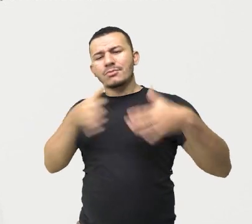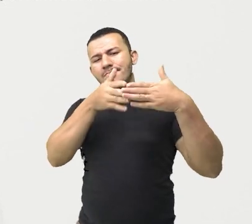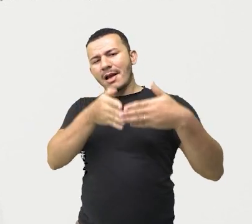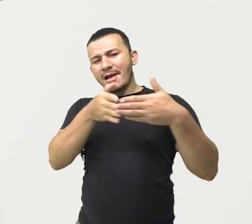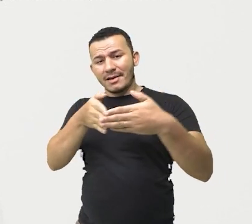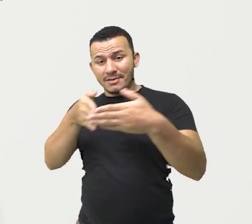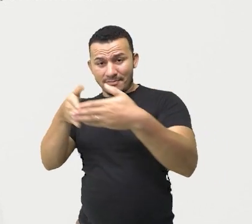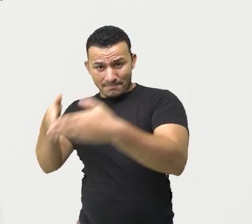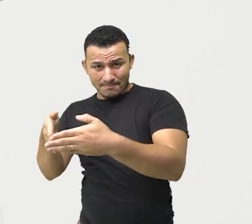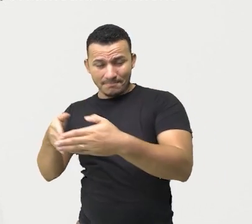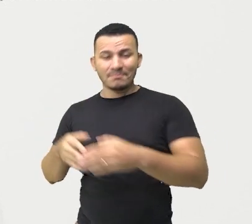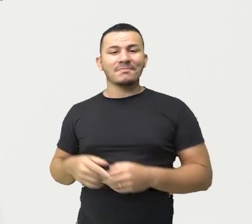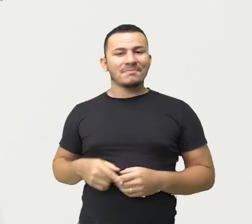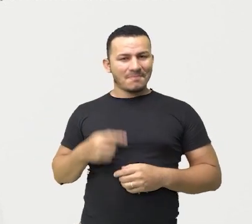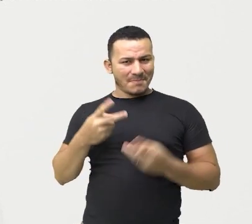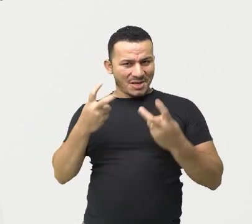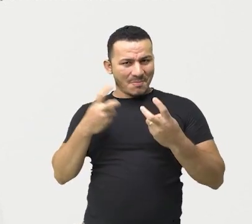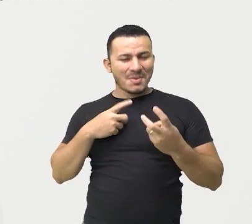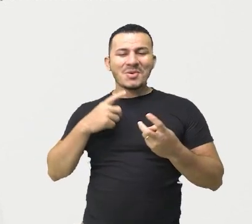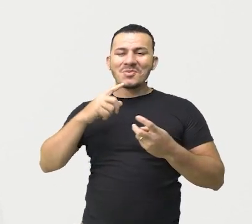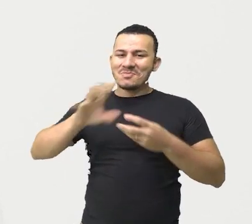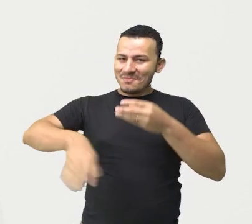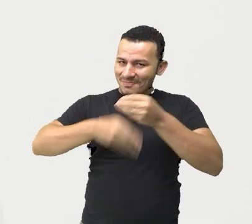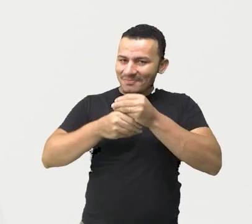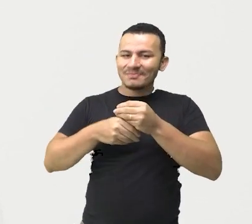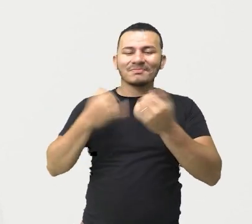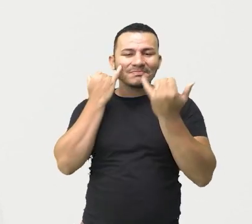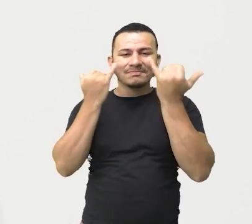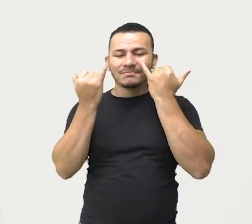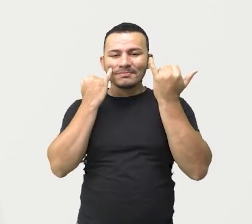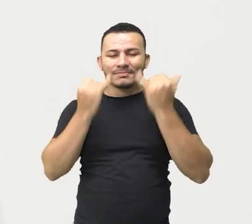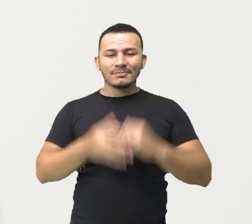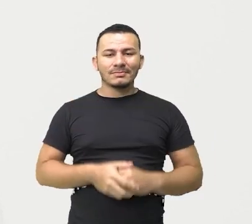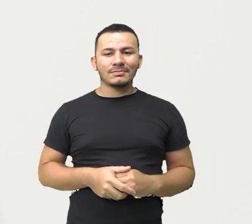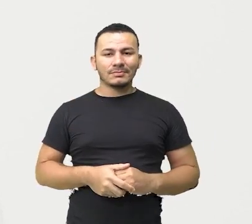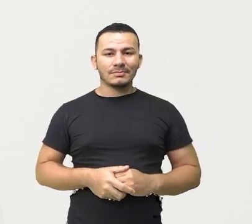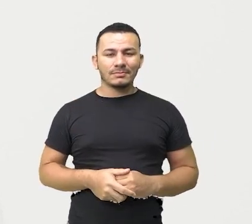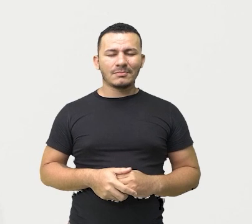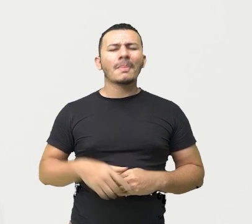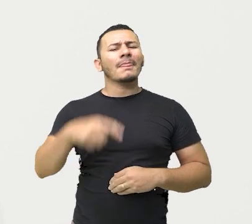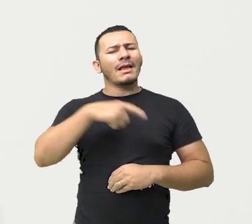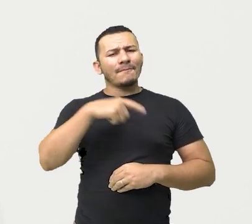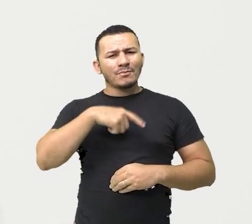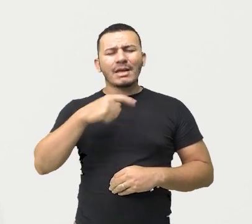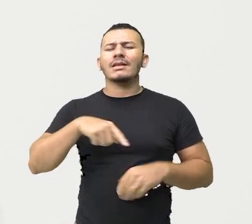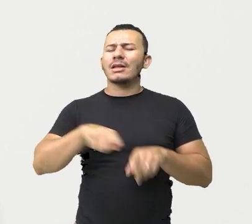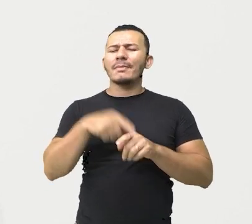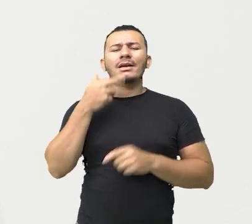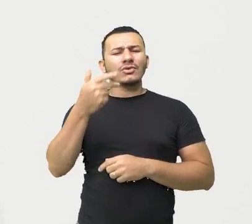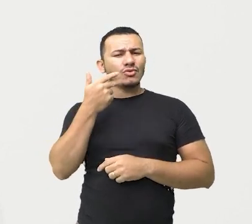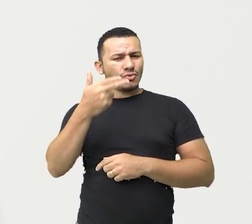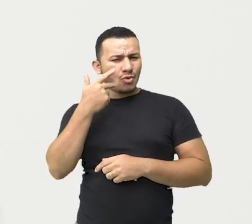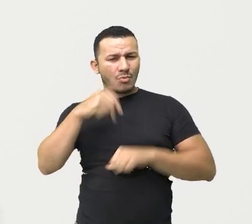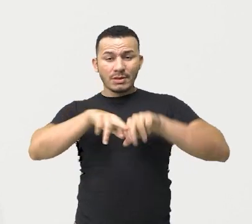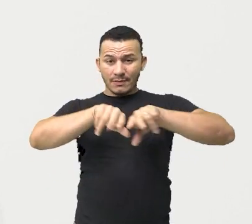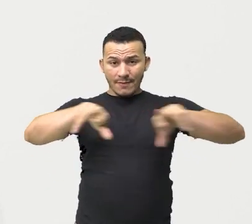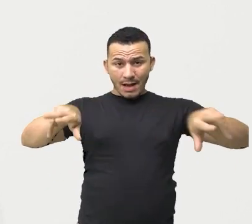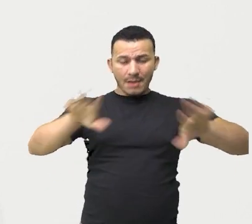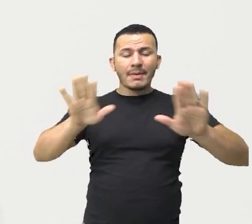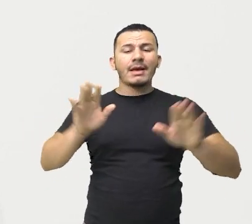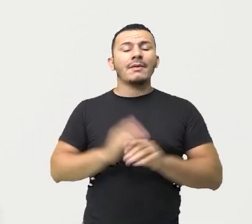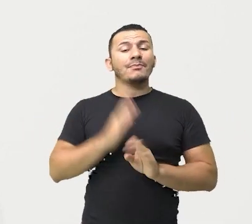certo? Outra informação que o nosso texto apresentou. Na sequência, diversidade de idiomas. Antes do